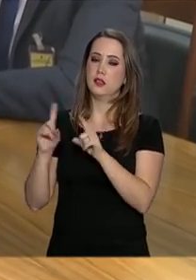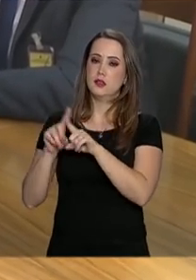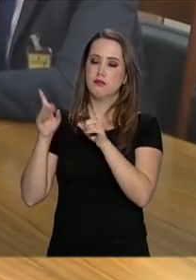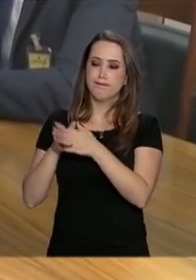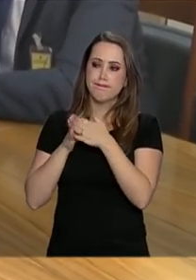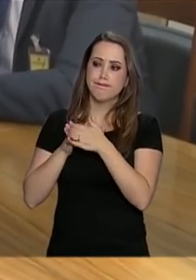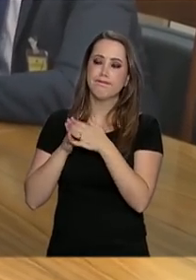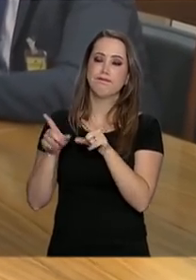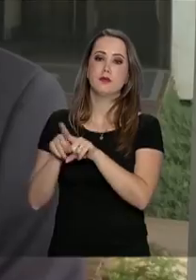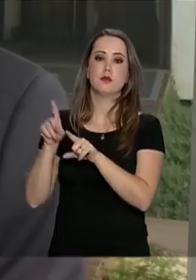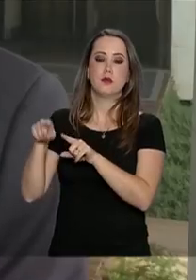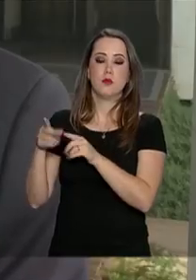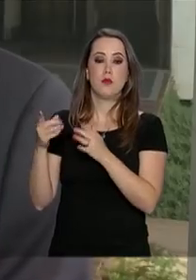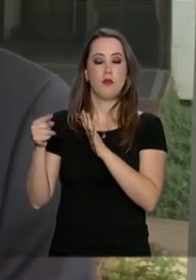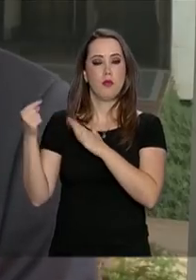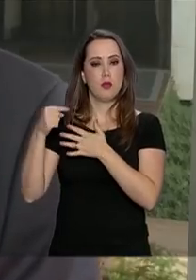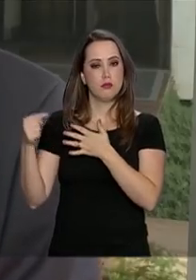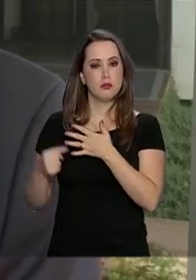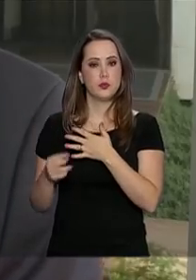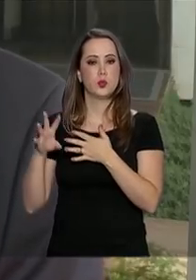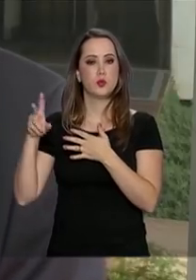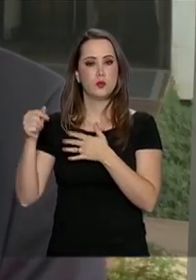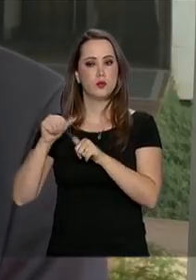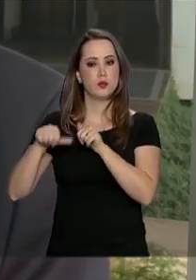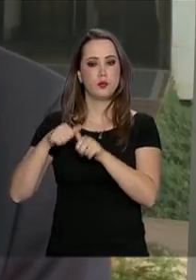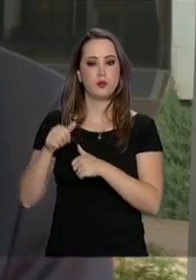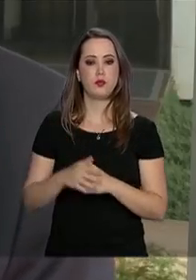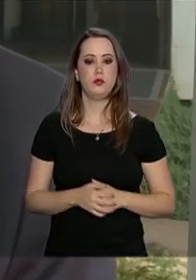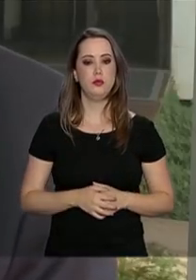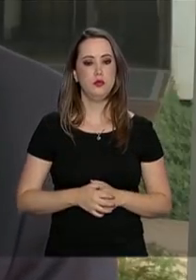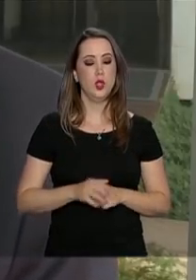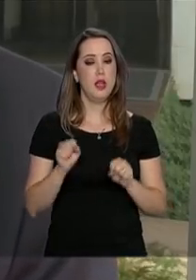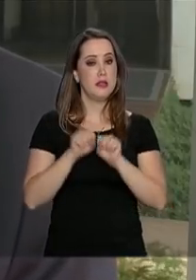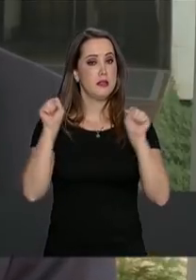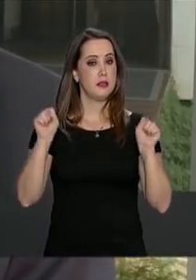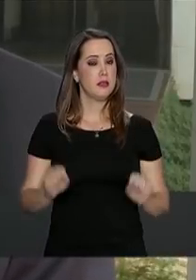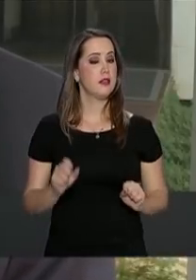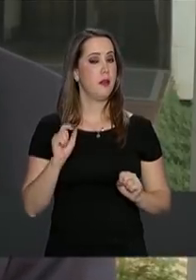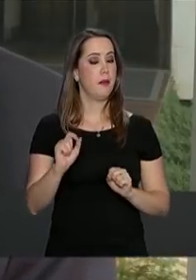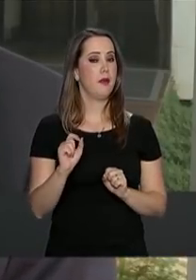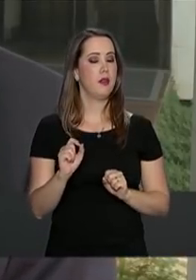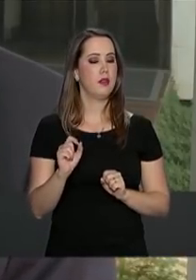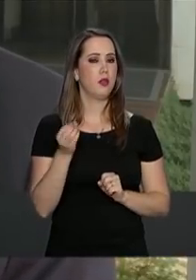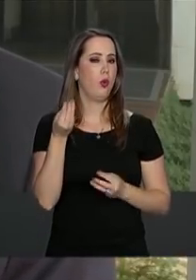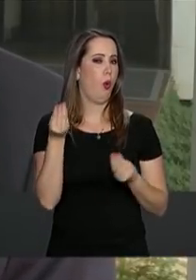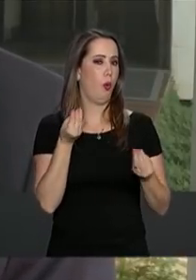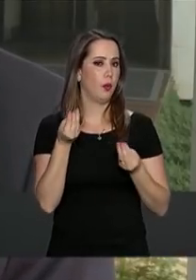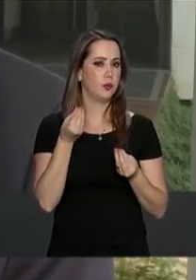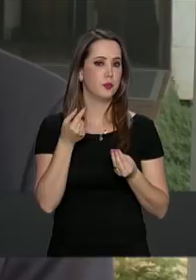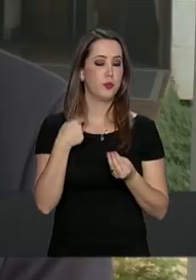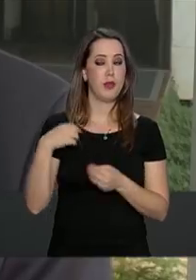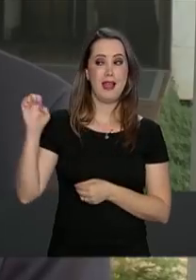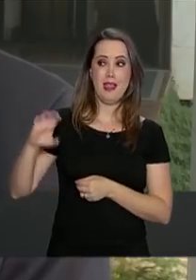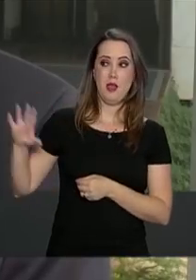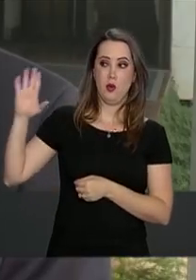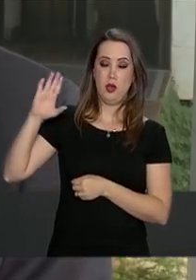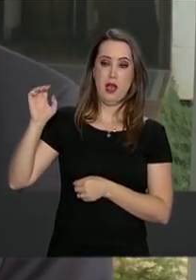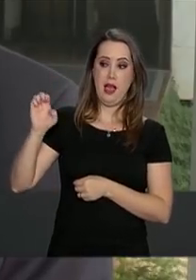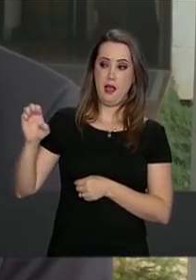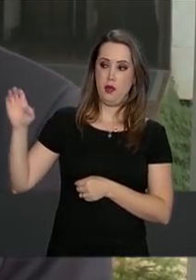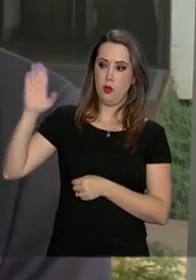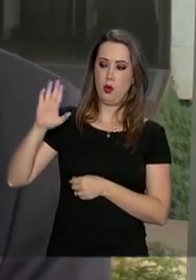sobre a medida adotada. A sistemática da implementação de uma salvaguarda estabelece que a União Europeia